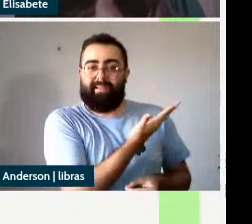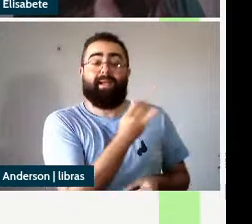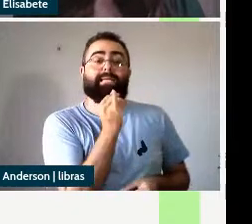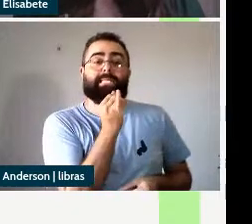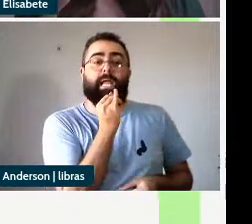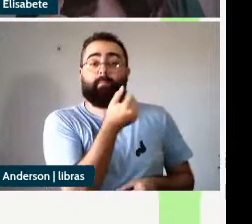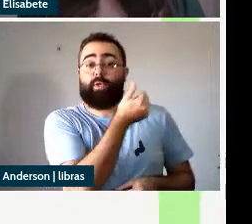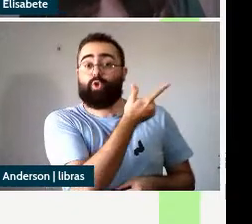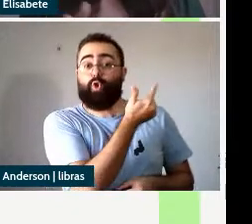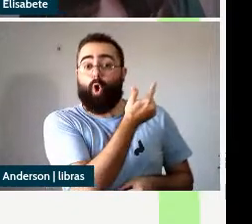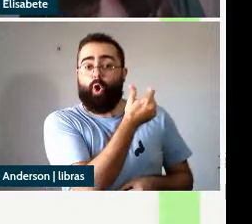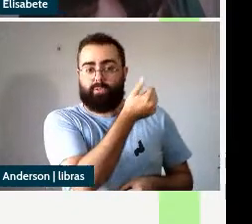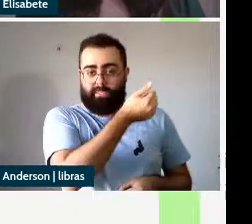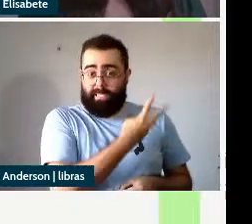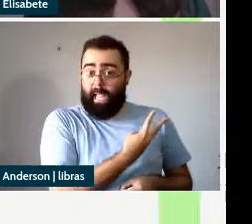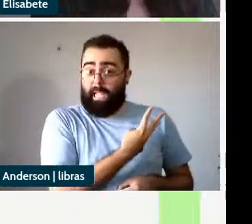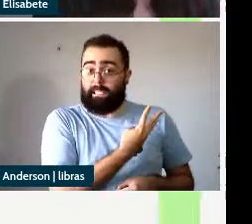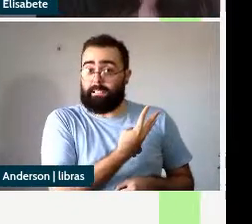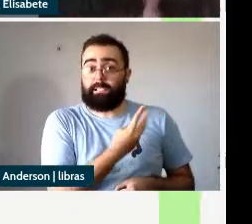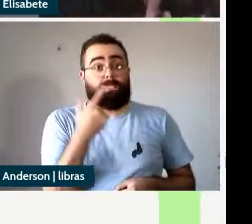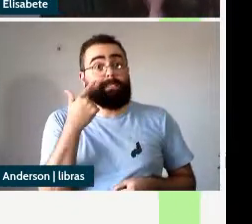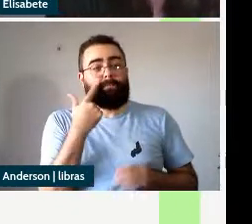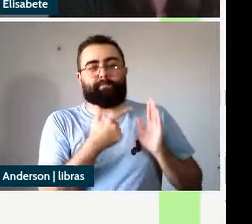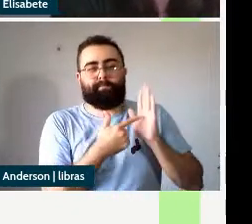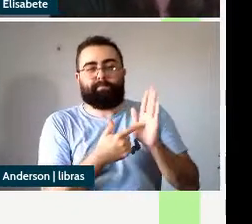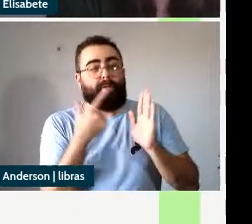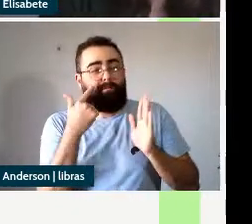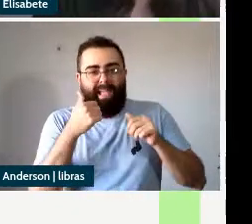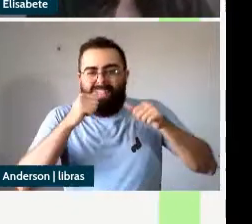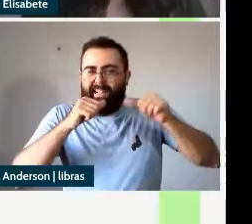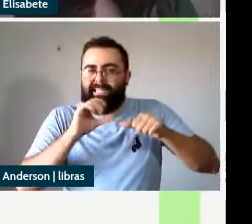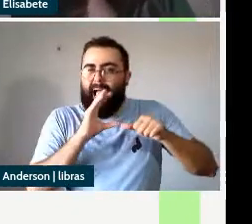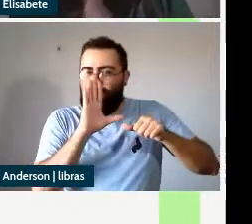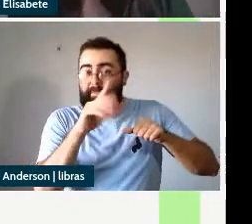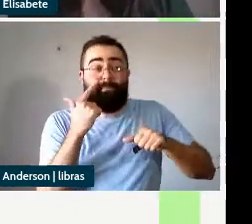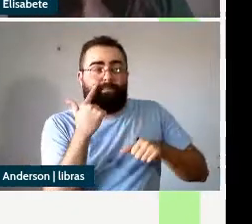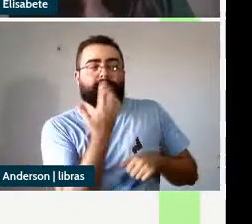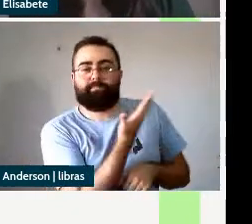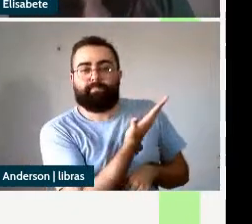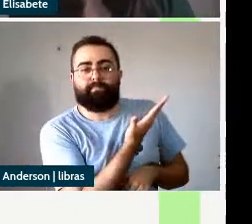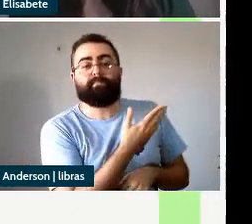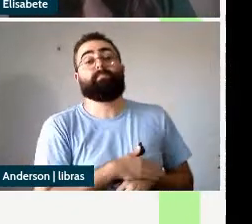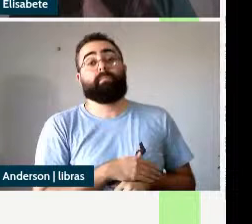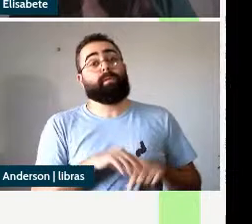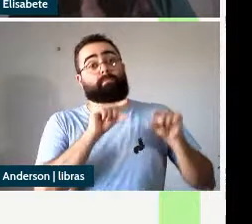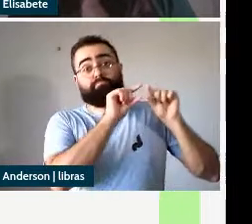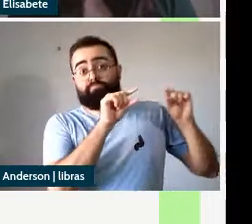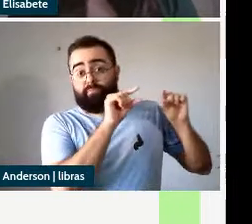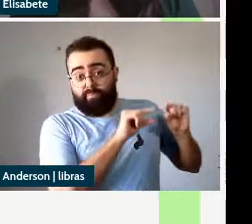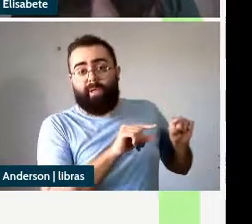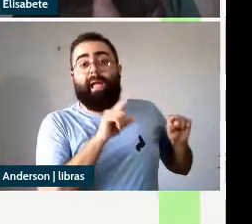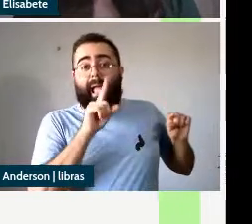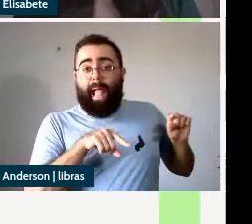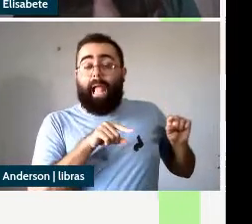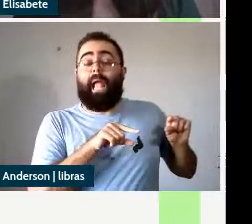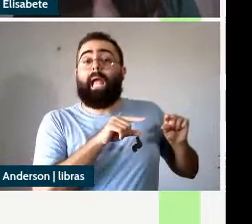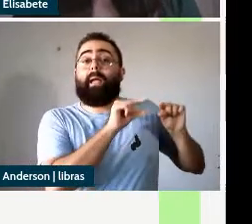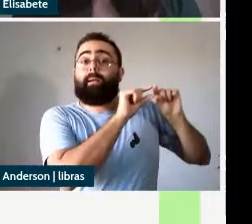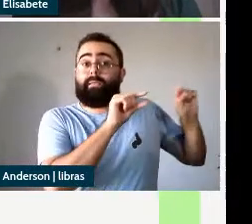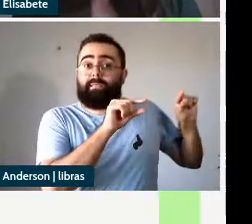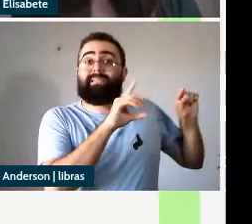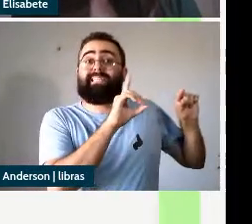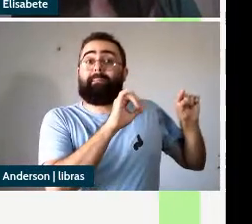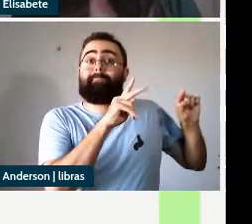ilustram vamos analisar eles rapidinho eles ilustram predicados depictivos orientados para o objeto